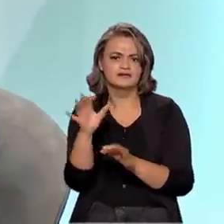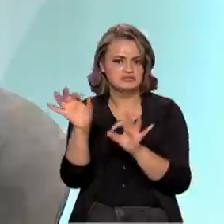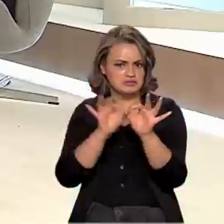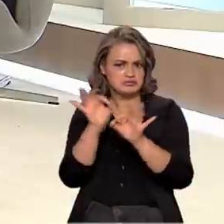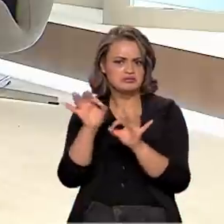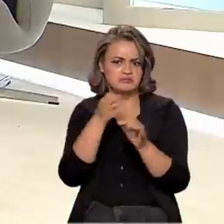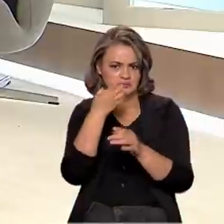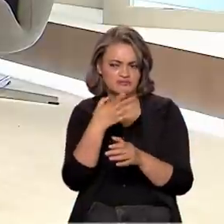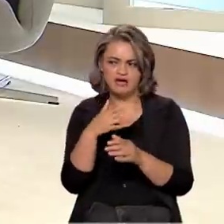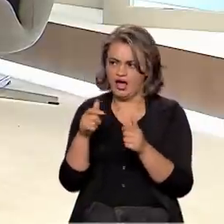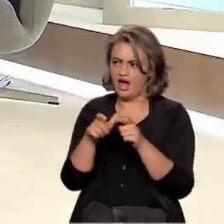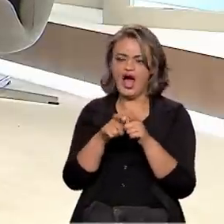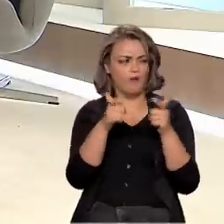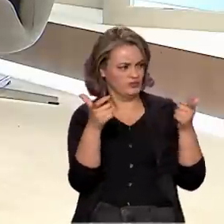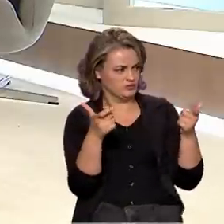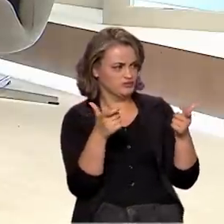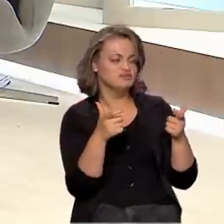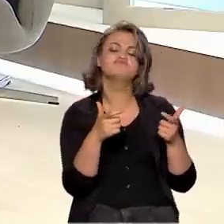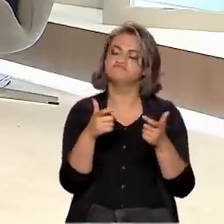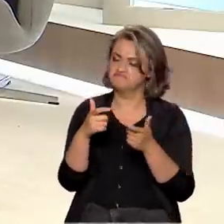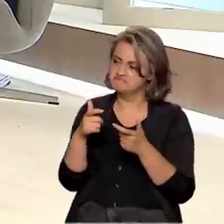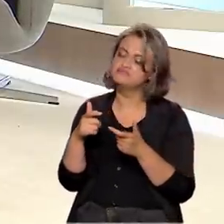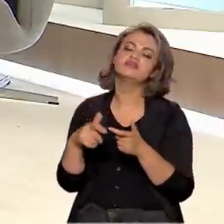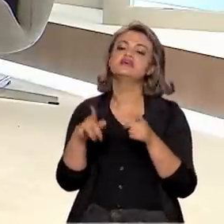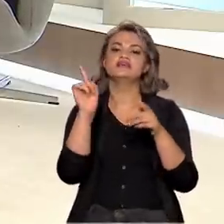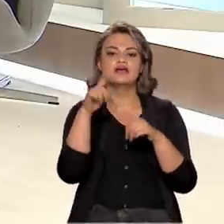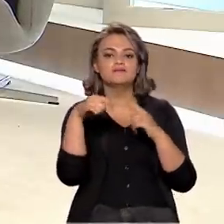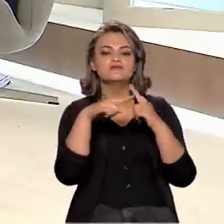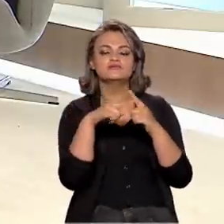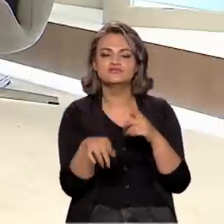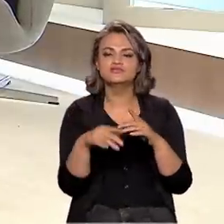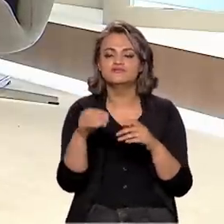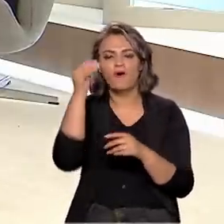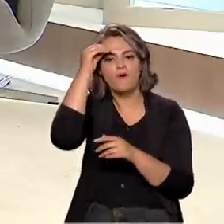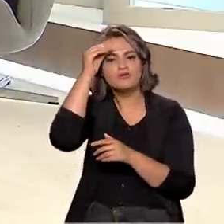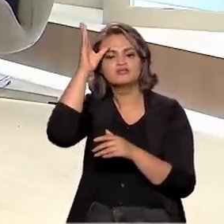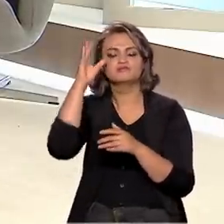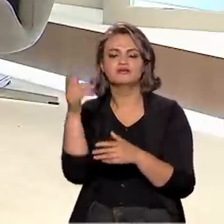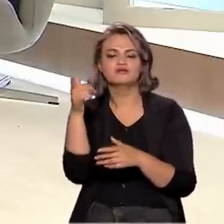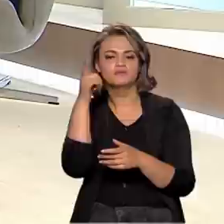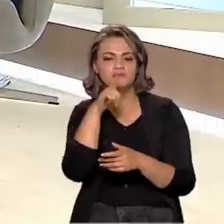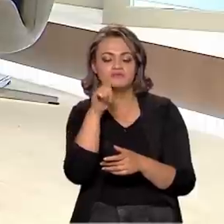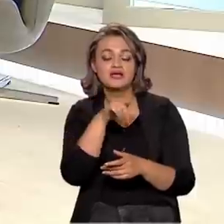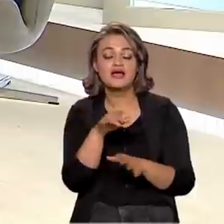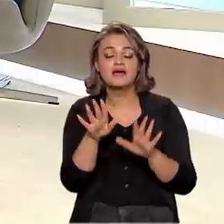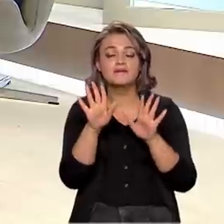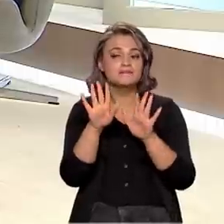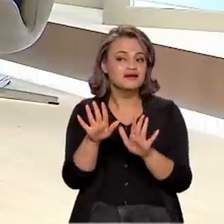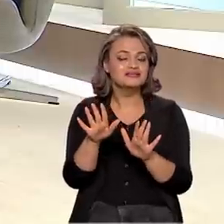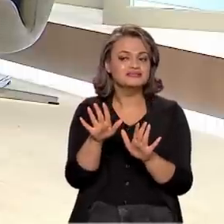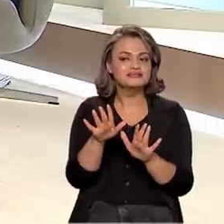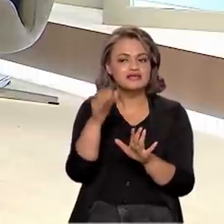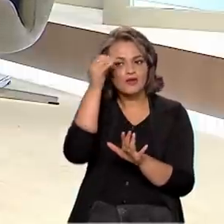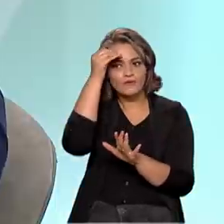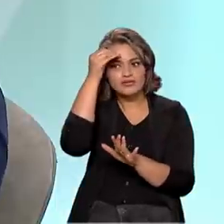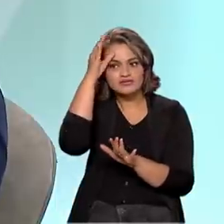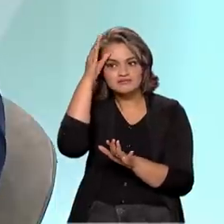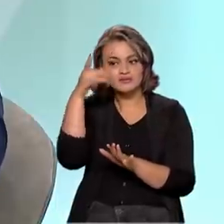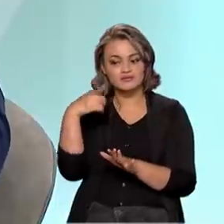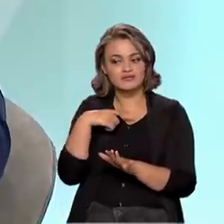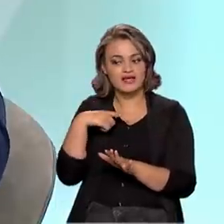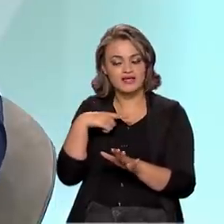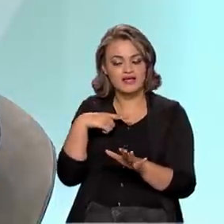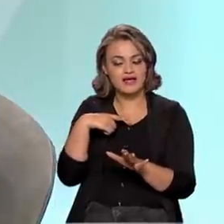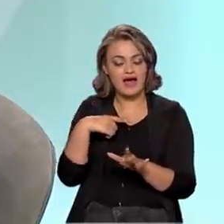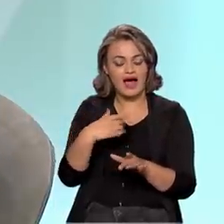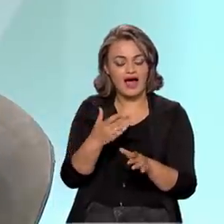ampliou-se muito. E isso é muito positivo, a produção de conhecimento. A questão está em transbordar esse conhecimento para